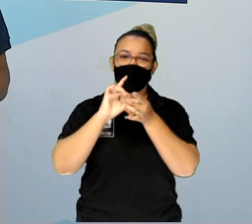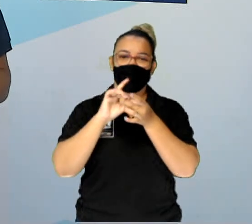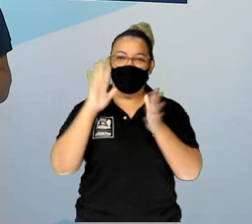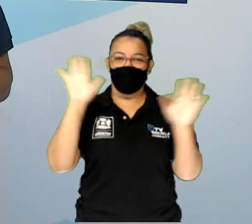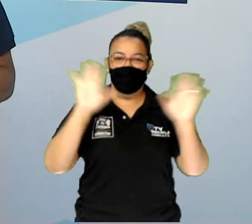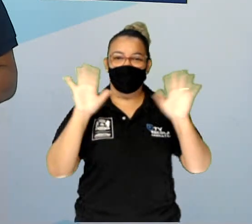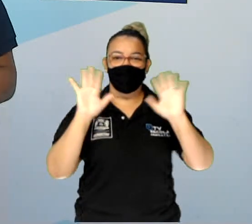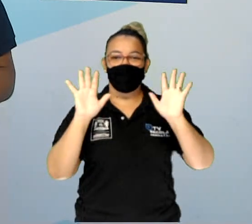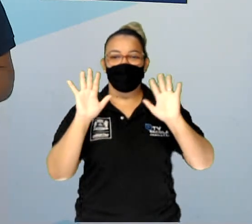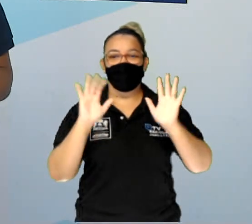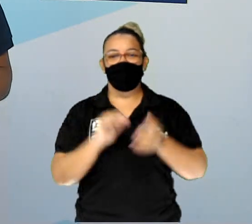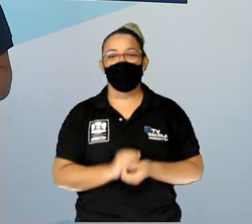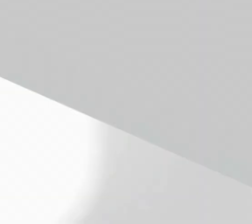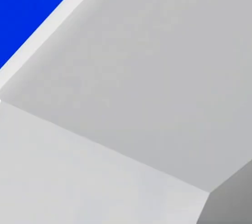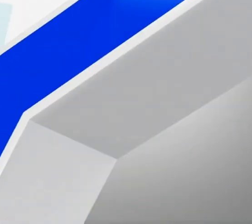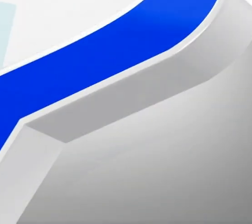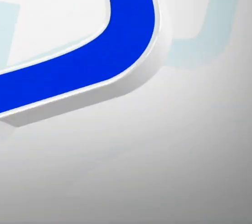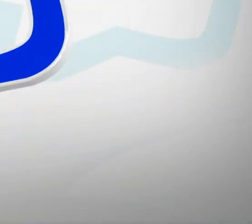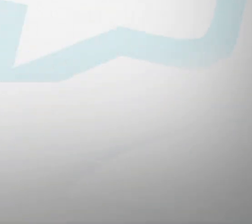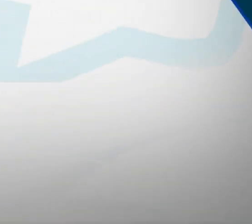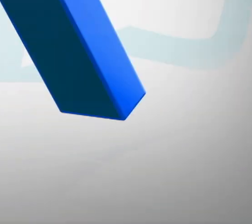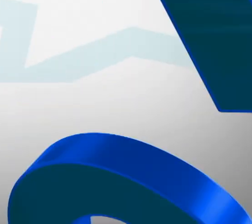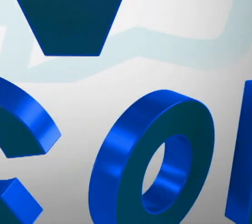Tchau. Tchau.